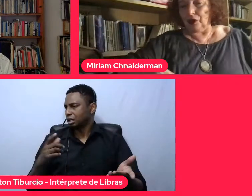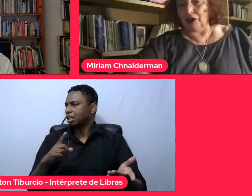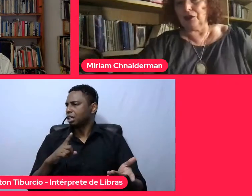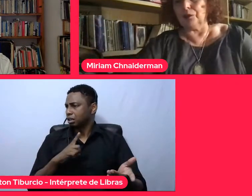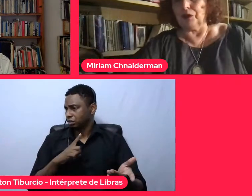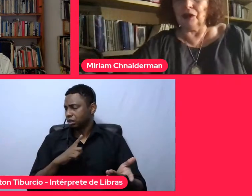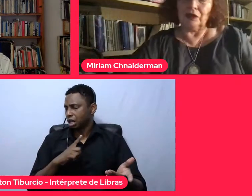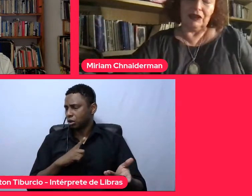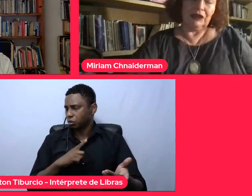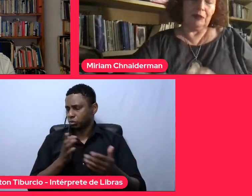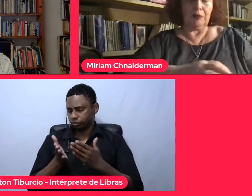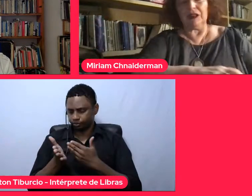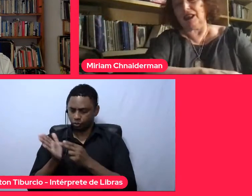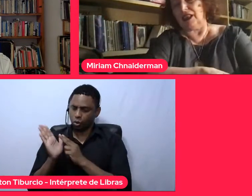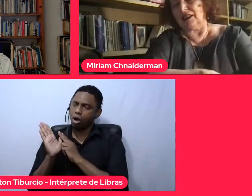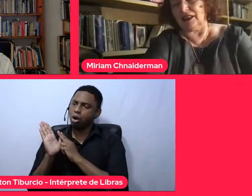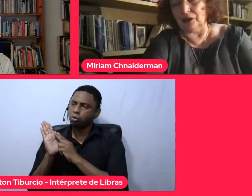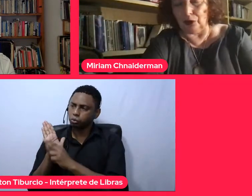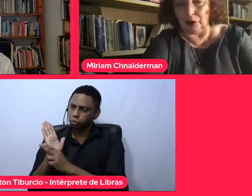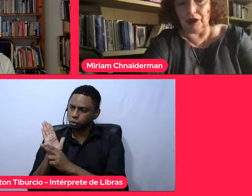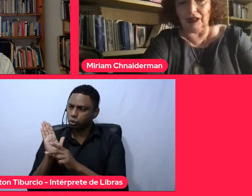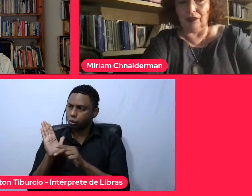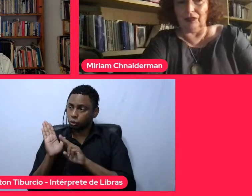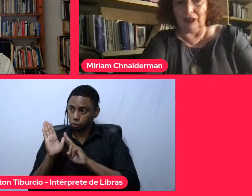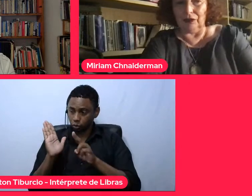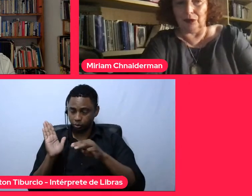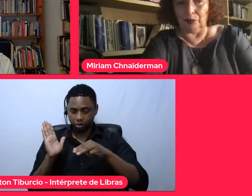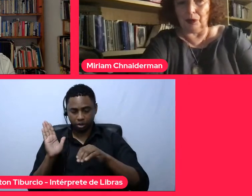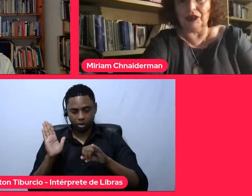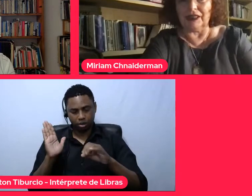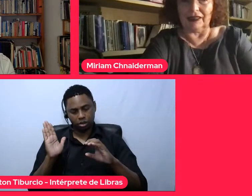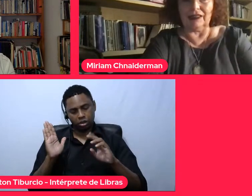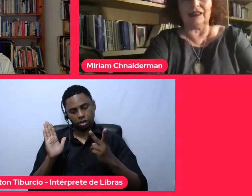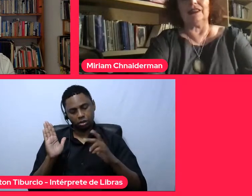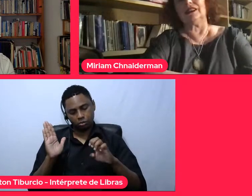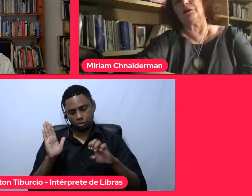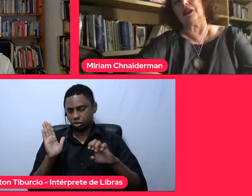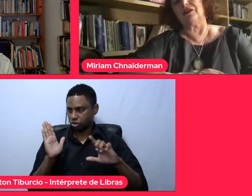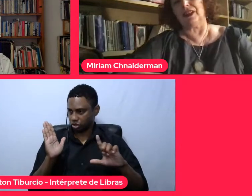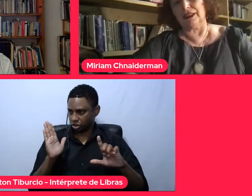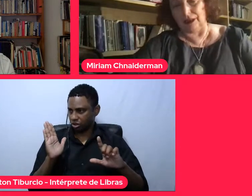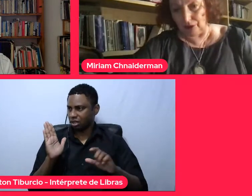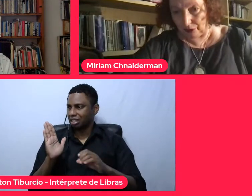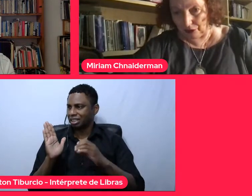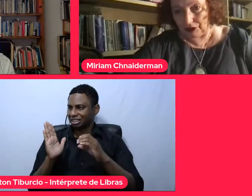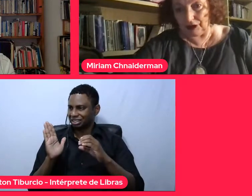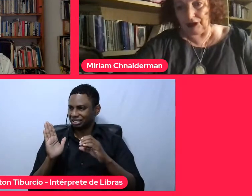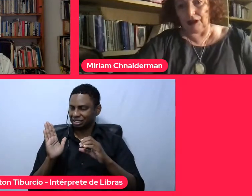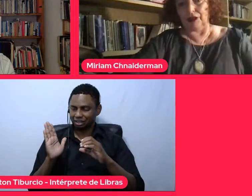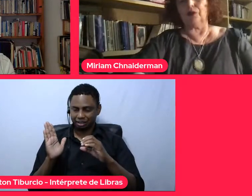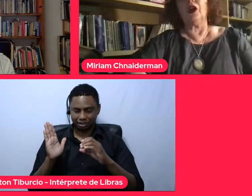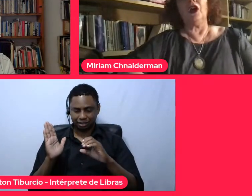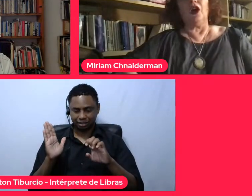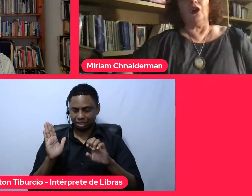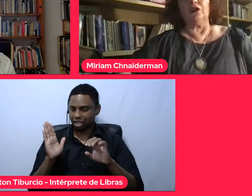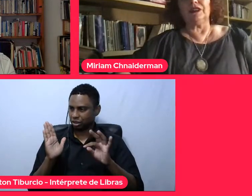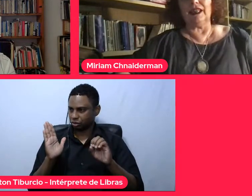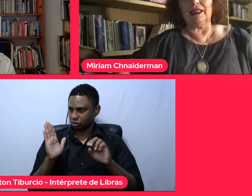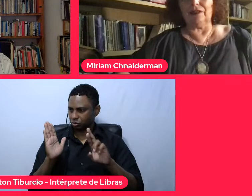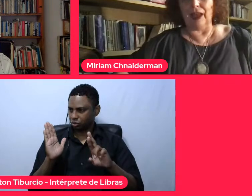autor que eu gosto muito, que chama Michel Sertot, que tem um livro importante, que chama Invenção do Cotidiano,